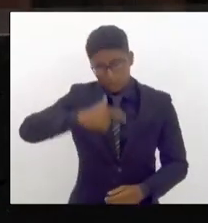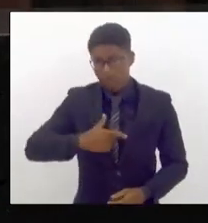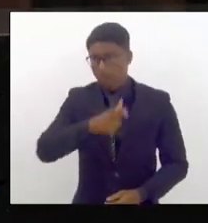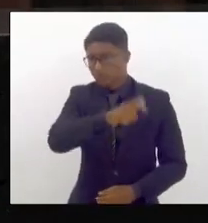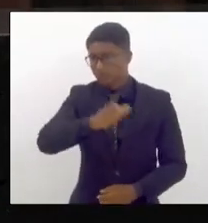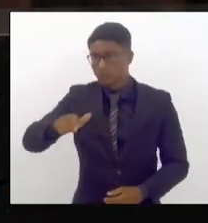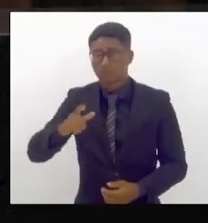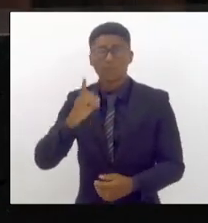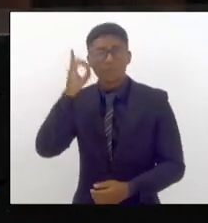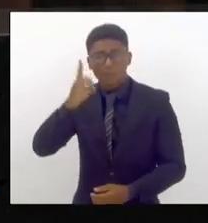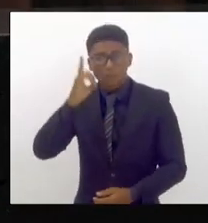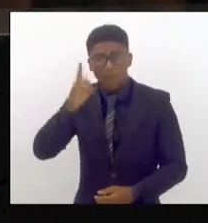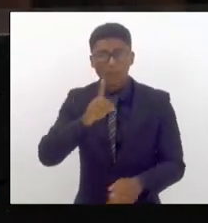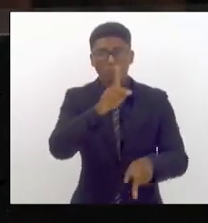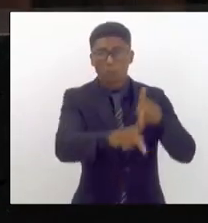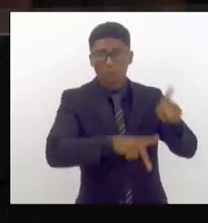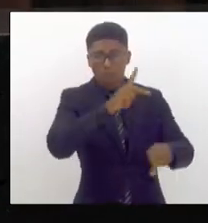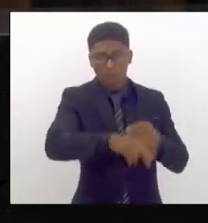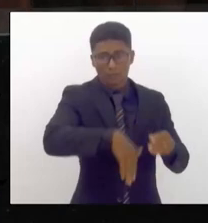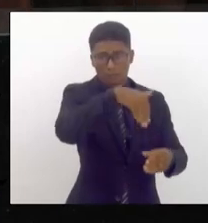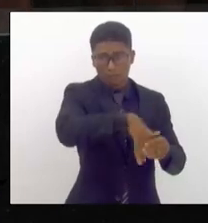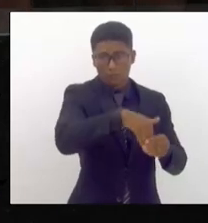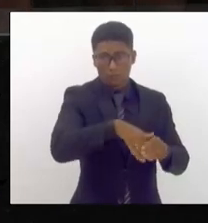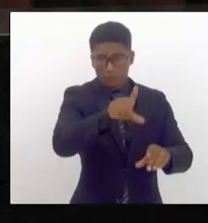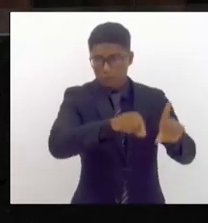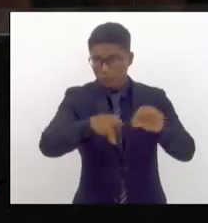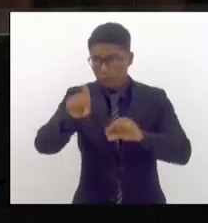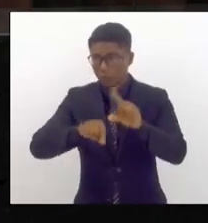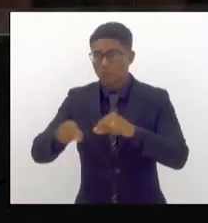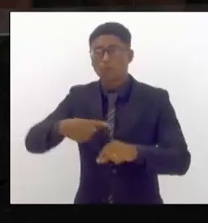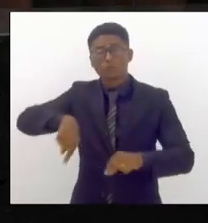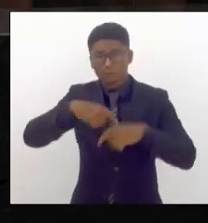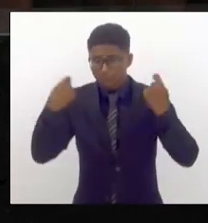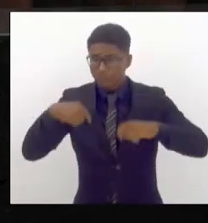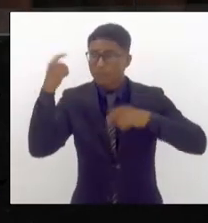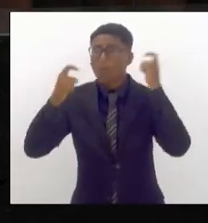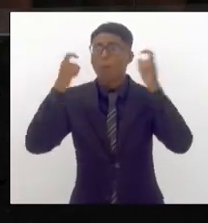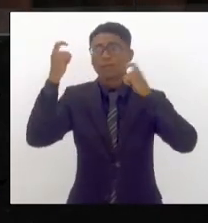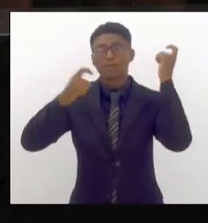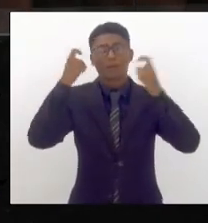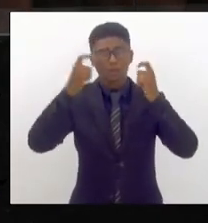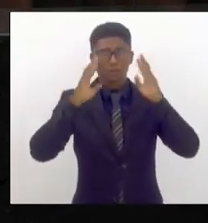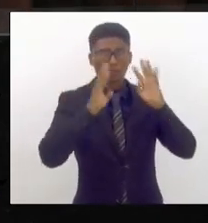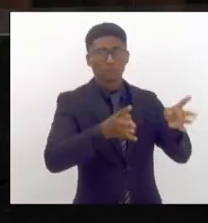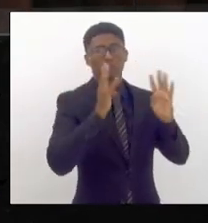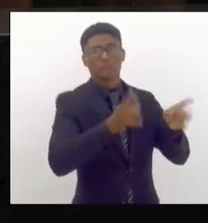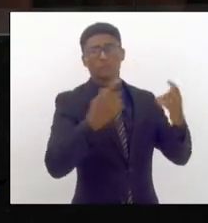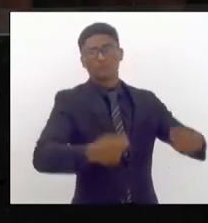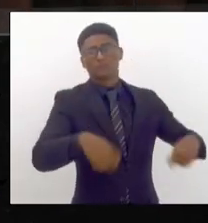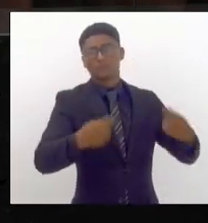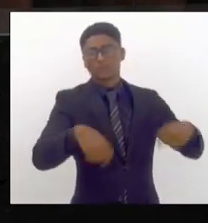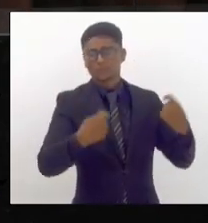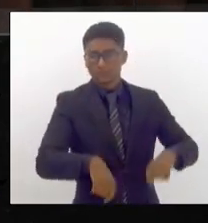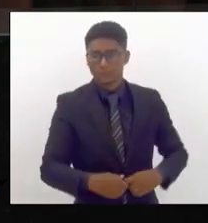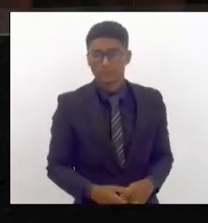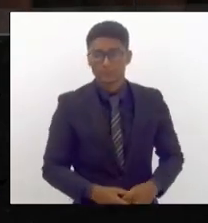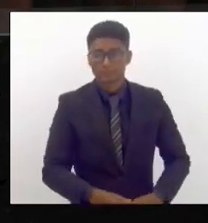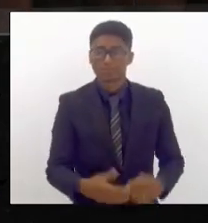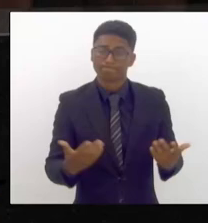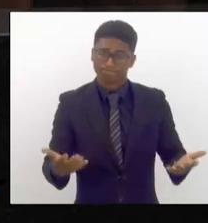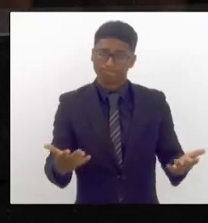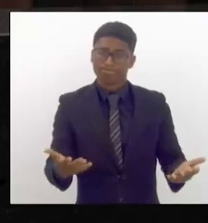somos deputados somos eleitos pela população de estar preocupado com vários problemas que existem no nosso estado mas ter como